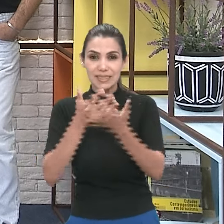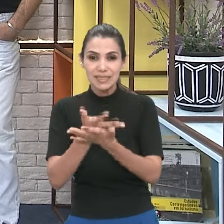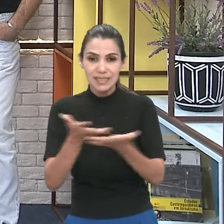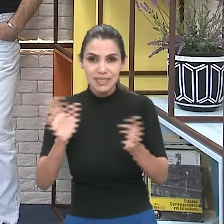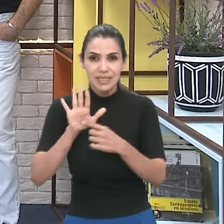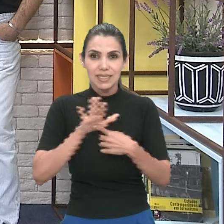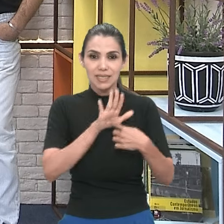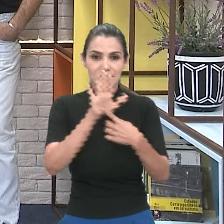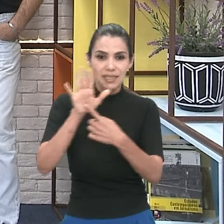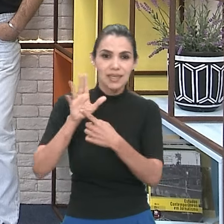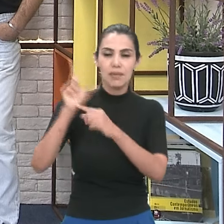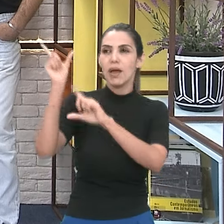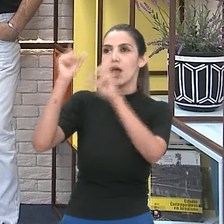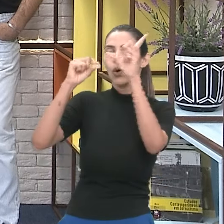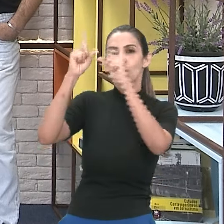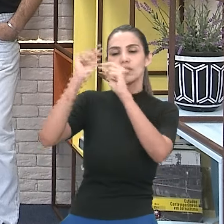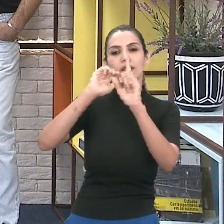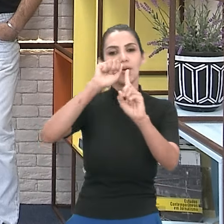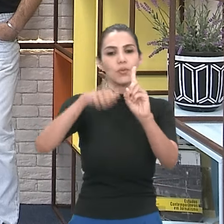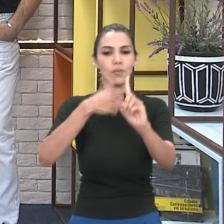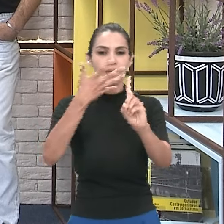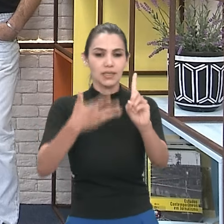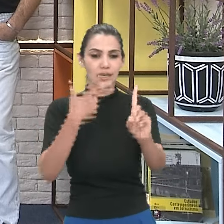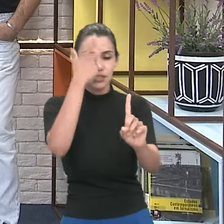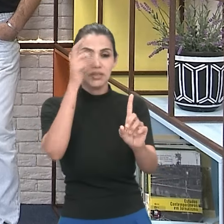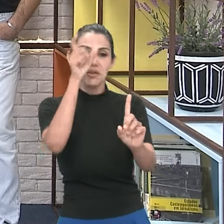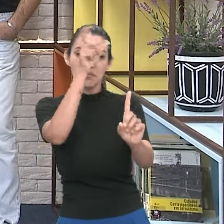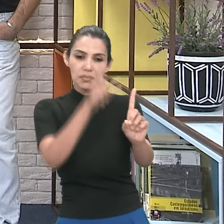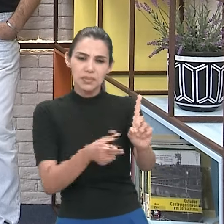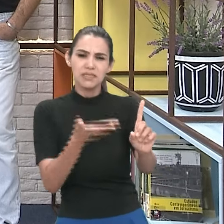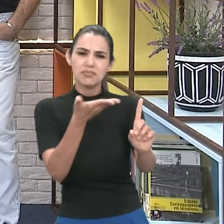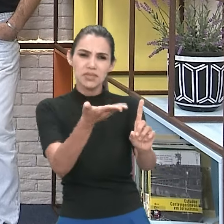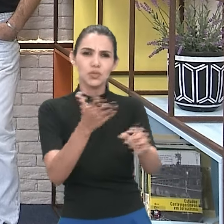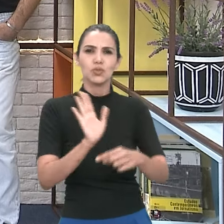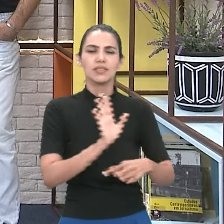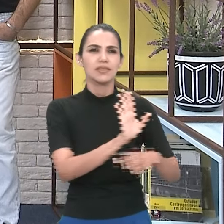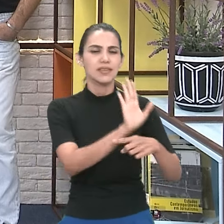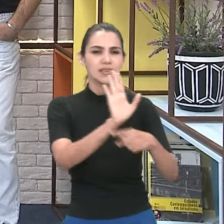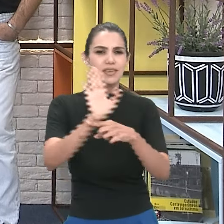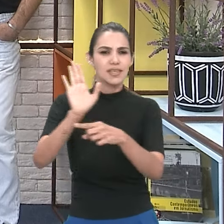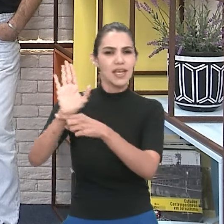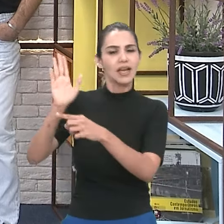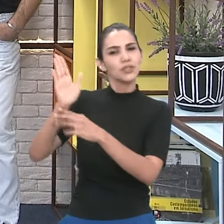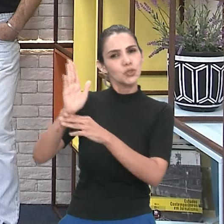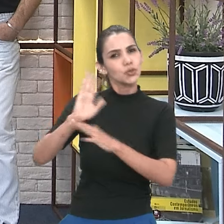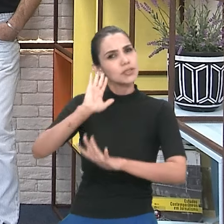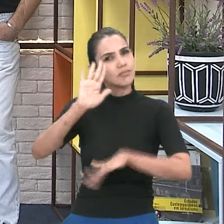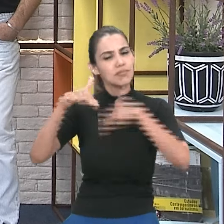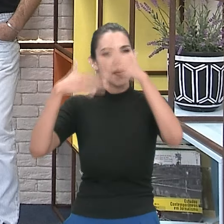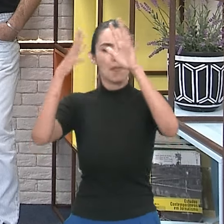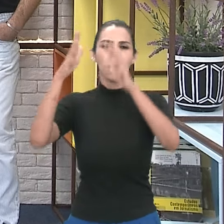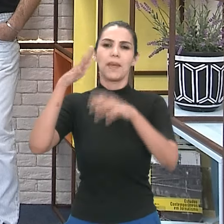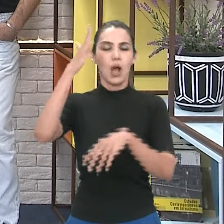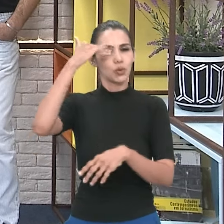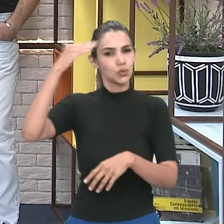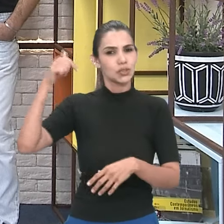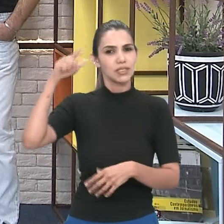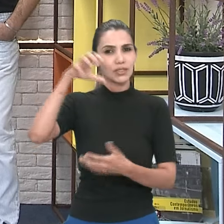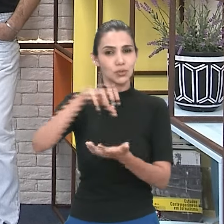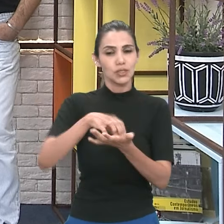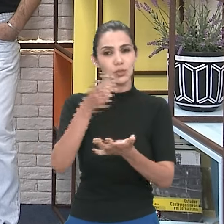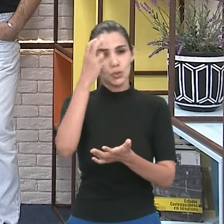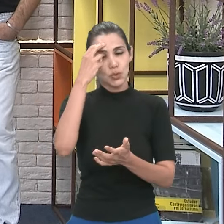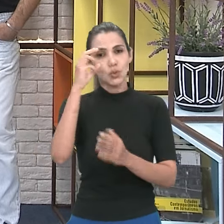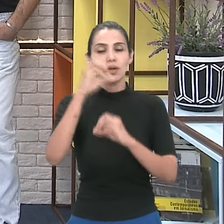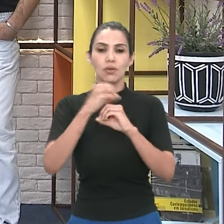às pessoas que contribuíram e têm contribuído para o crescimento desse sucesso do Centro Cultural UFG. A entrada é gratuita